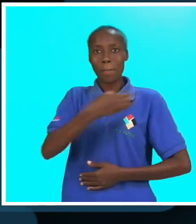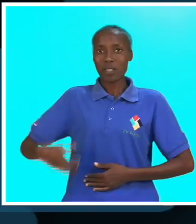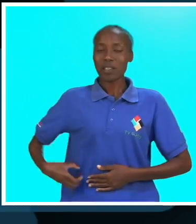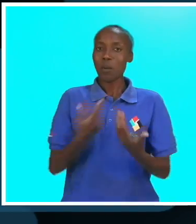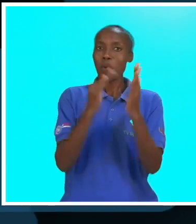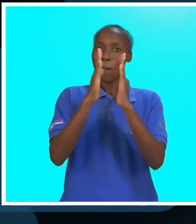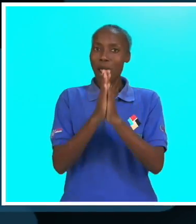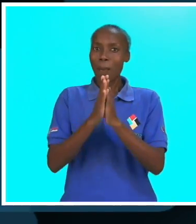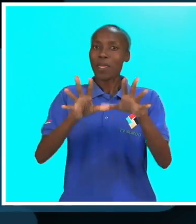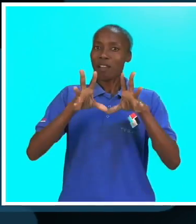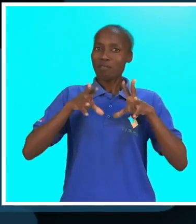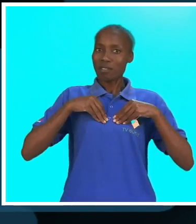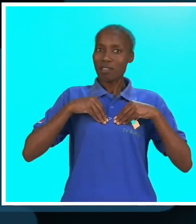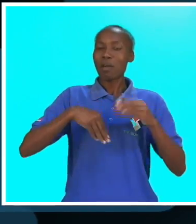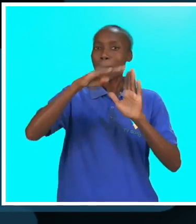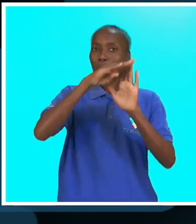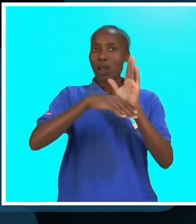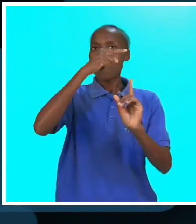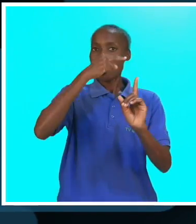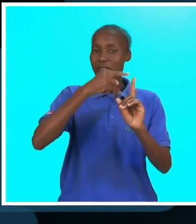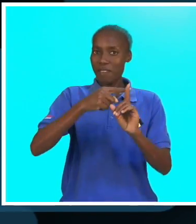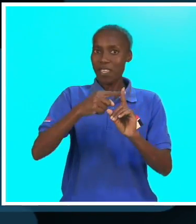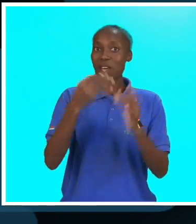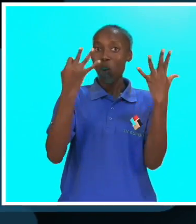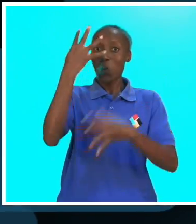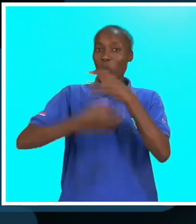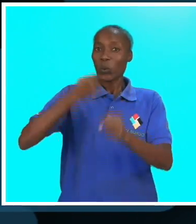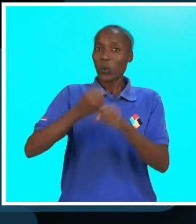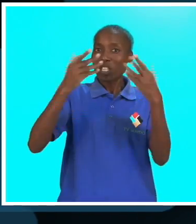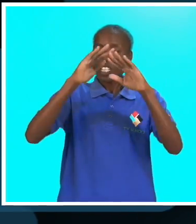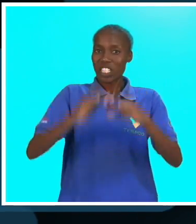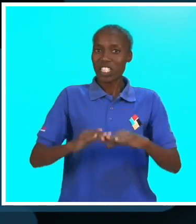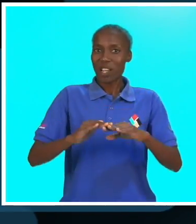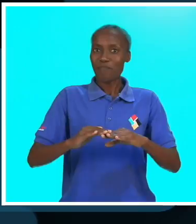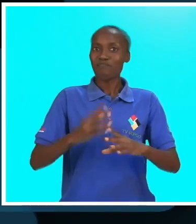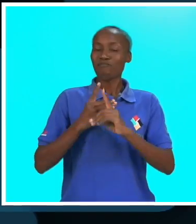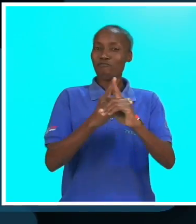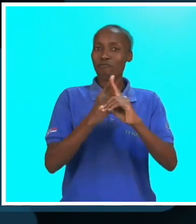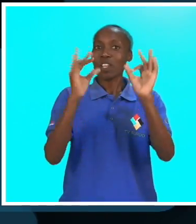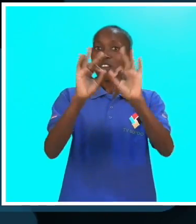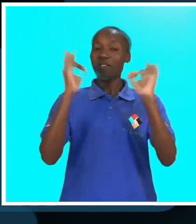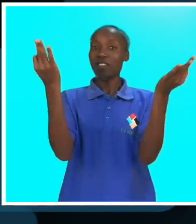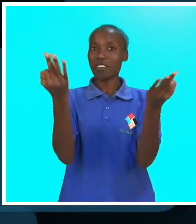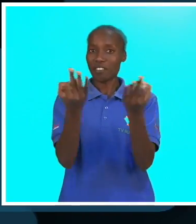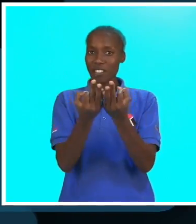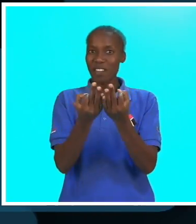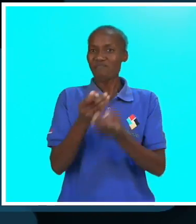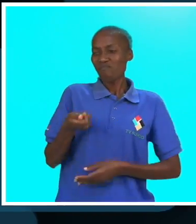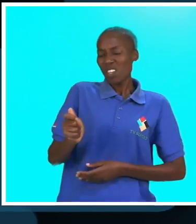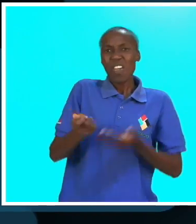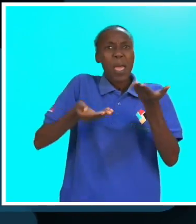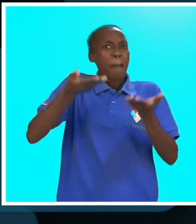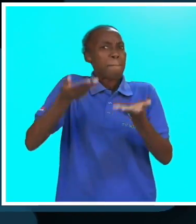Senhor presidente, muito obrigado por ter aceito o convite Mais Vida. de oito anos que está à frente desta Federação,